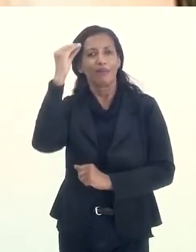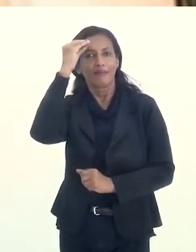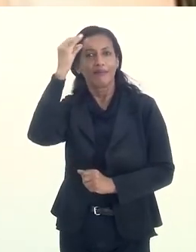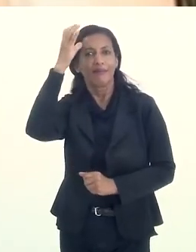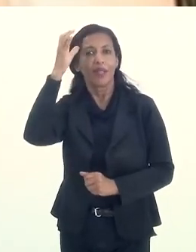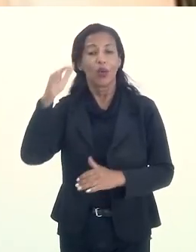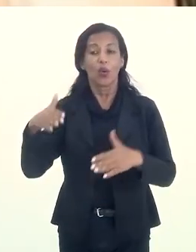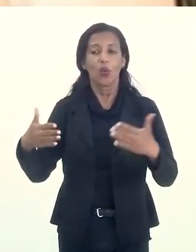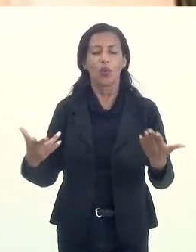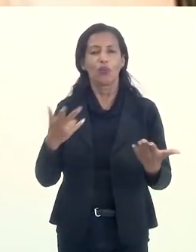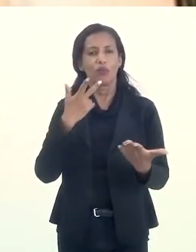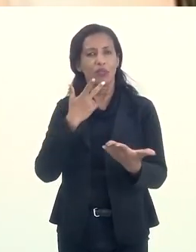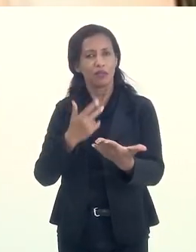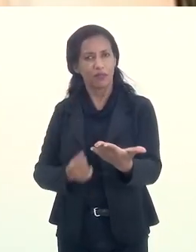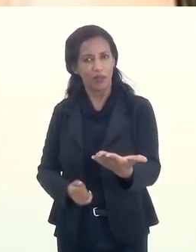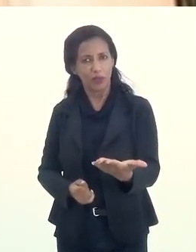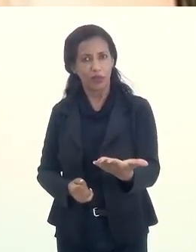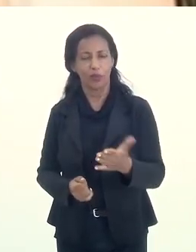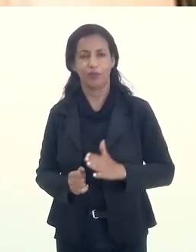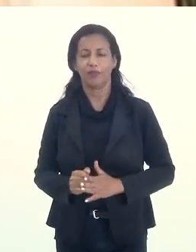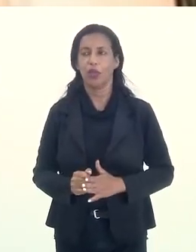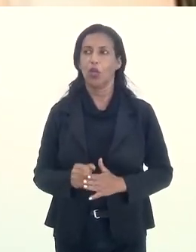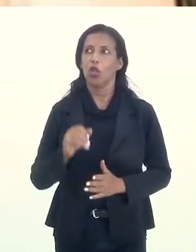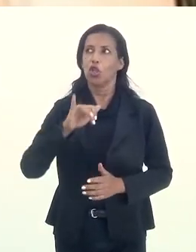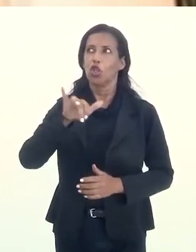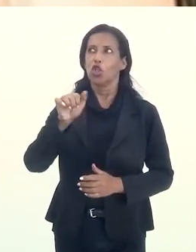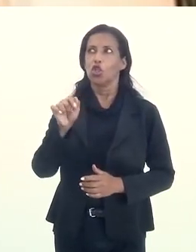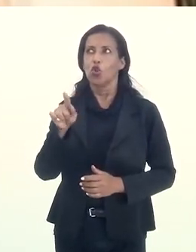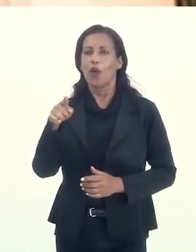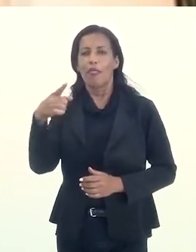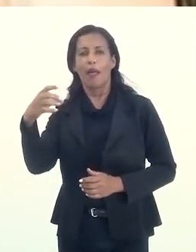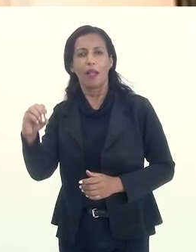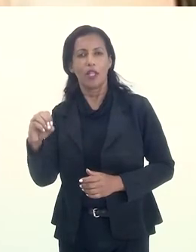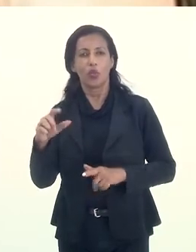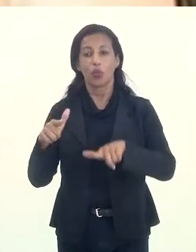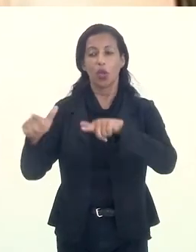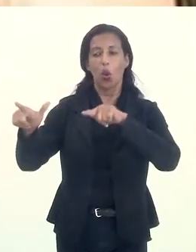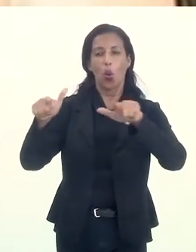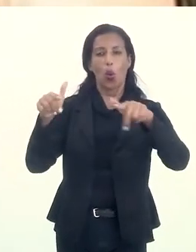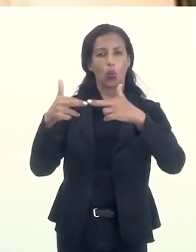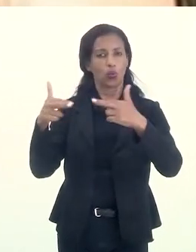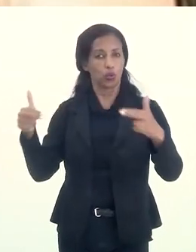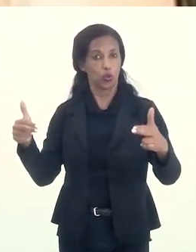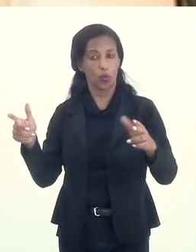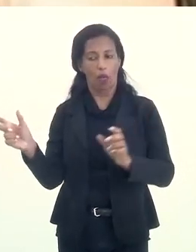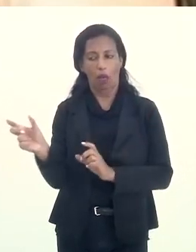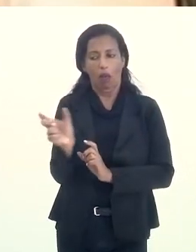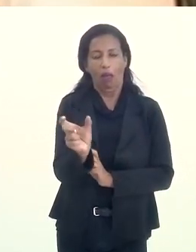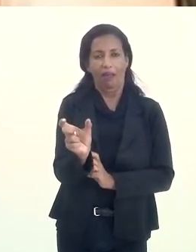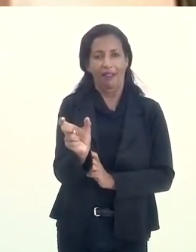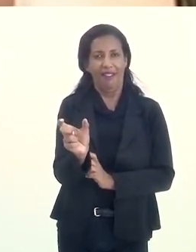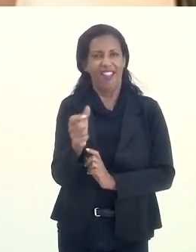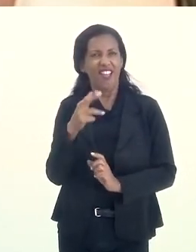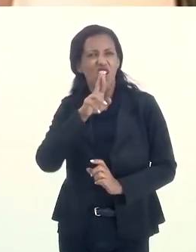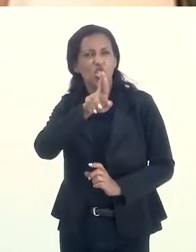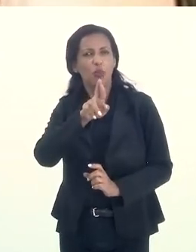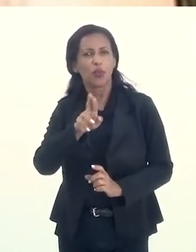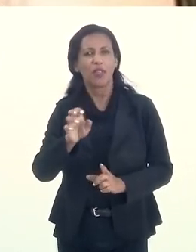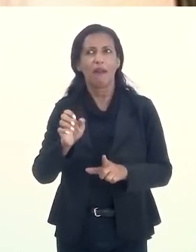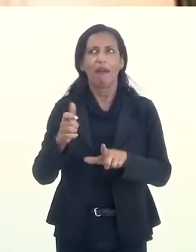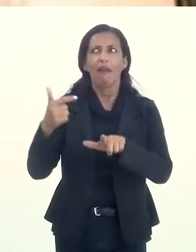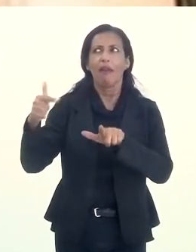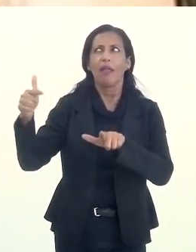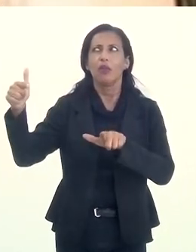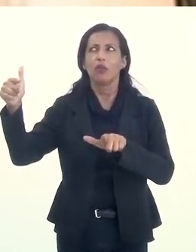conhecimento. Quando você falou de um jornalismo não cabe, ou entre outras coisas, sim, não cabe, ou entre outras coisas,